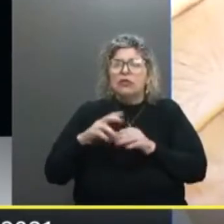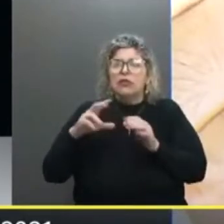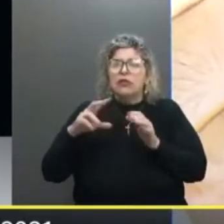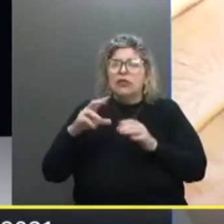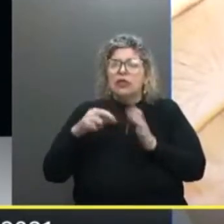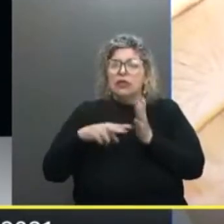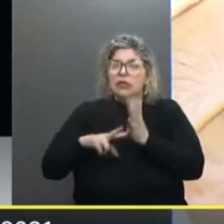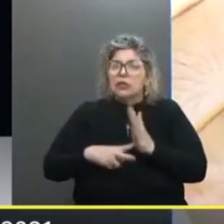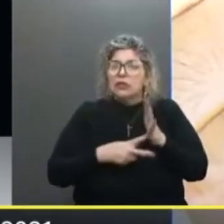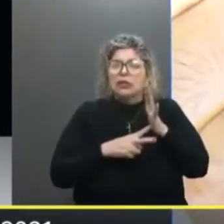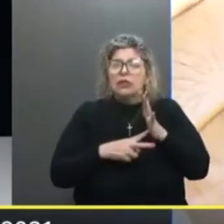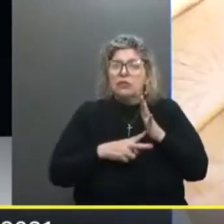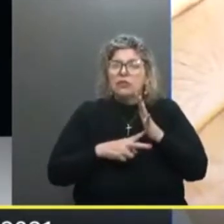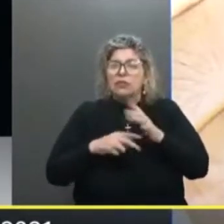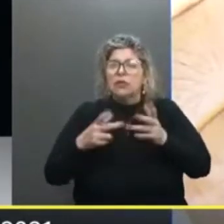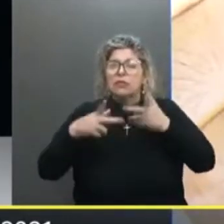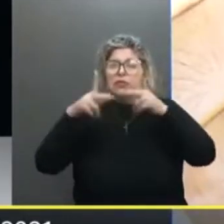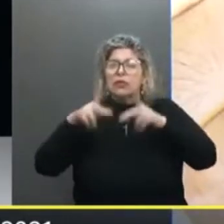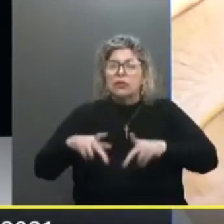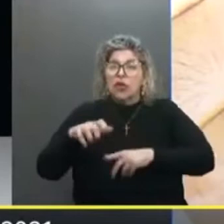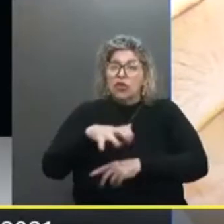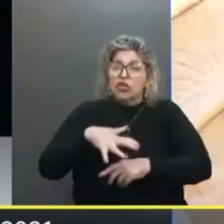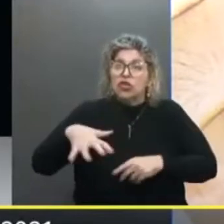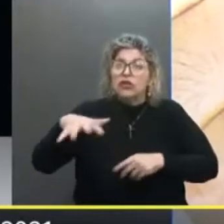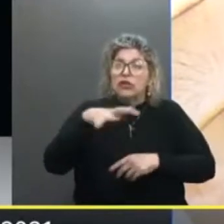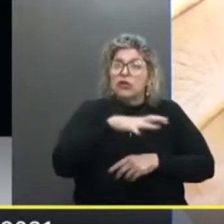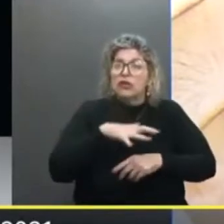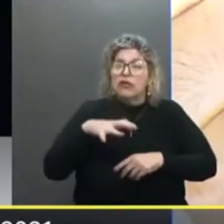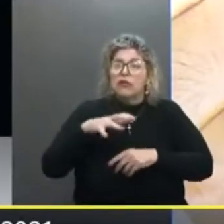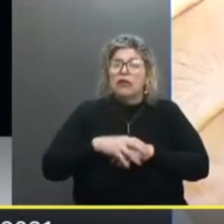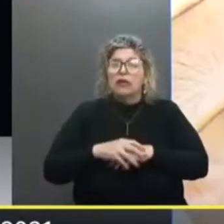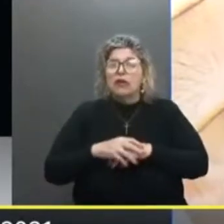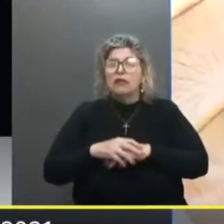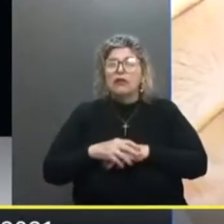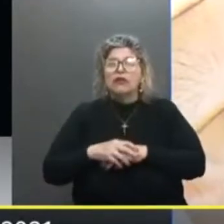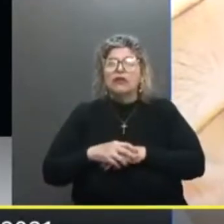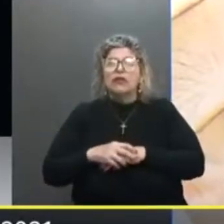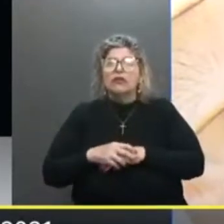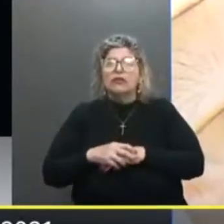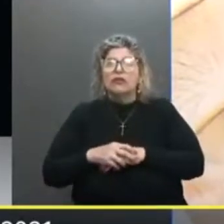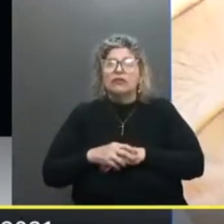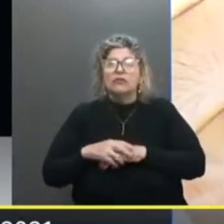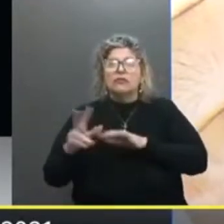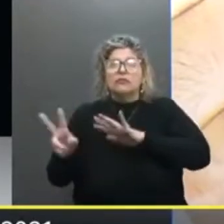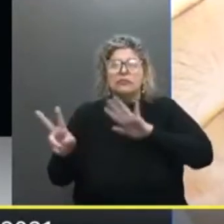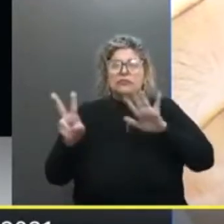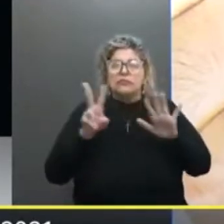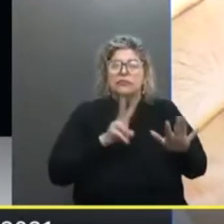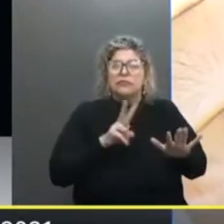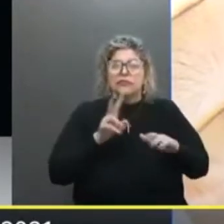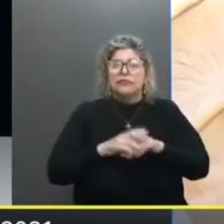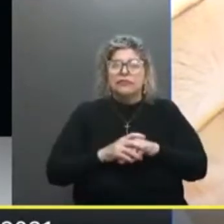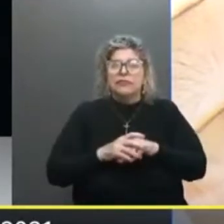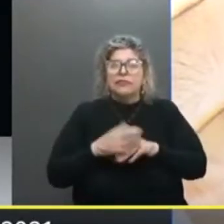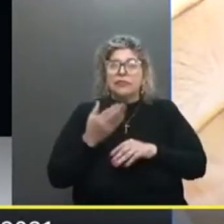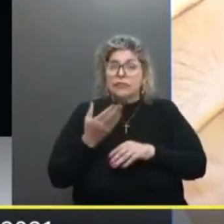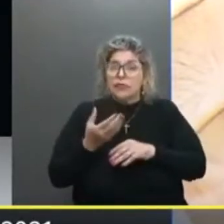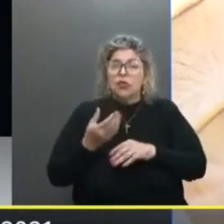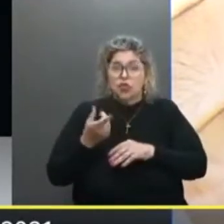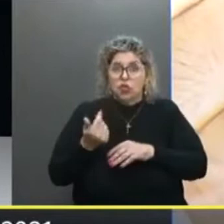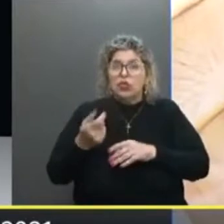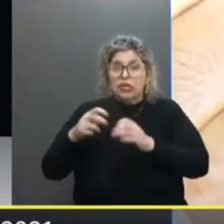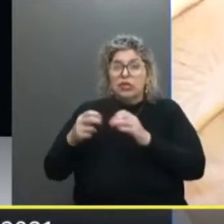vacinação Para a população Geral Por mais uma semana Onde literalmente Nós utilizamos Os recursos Dos médicos